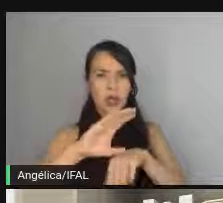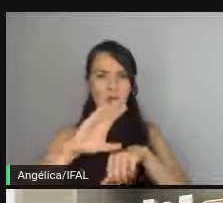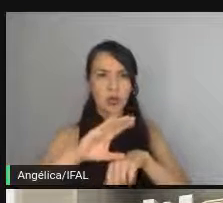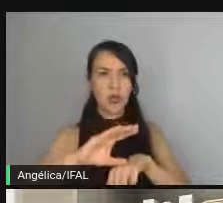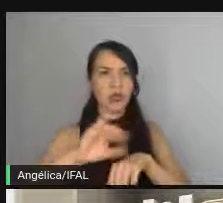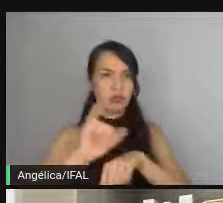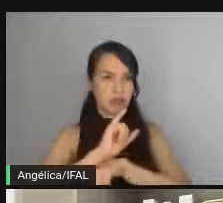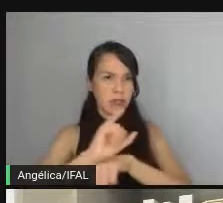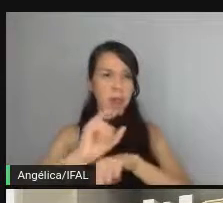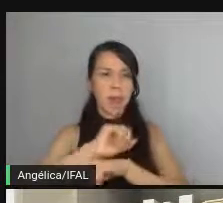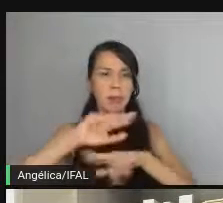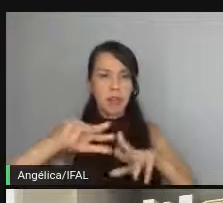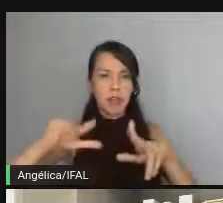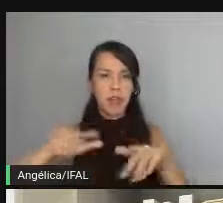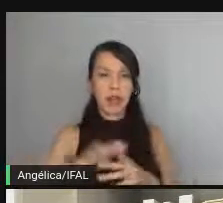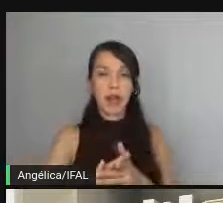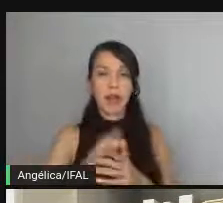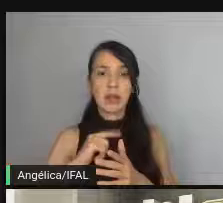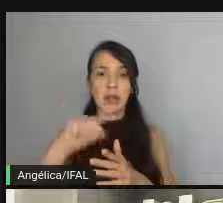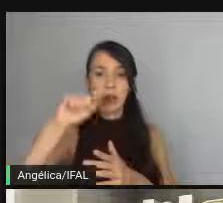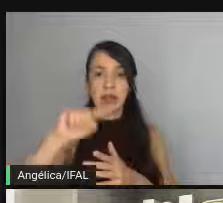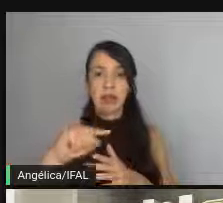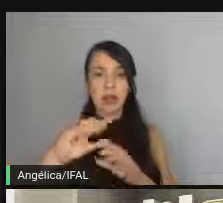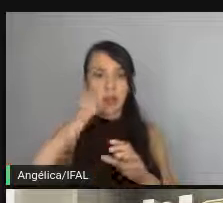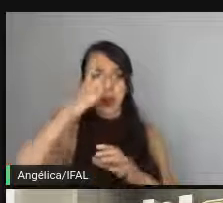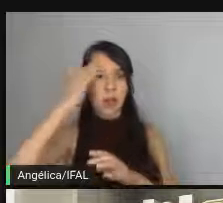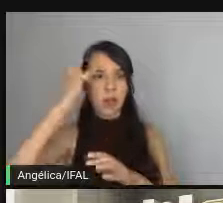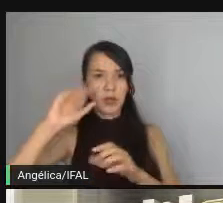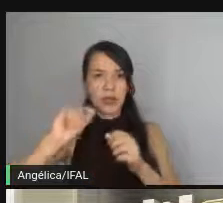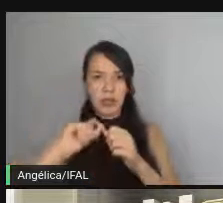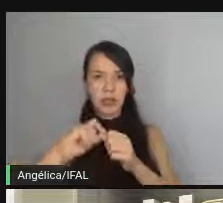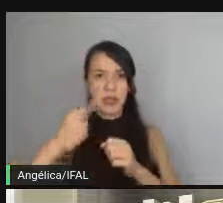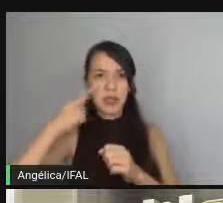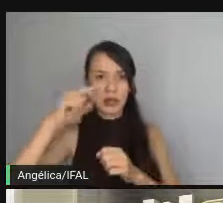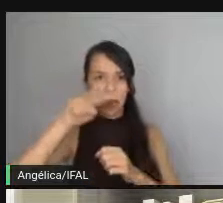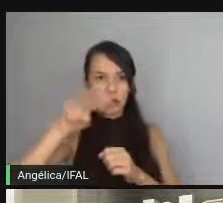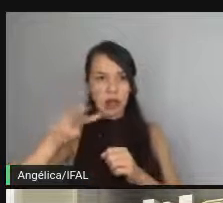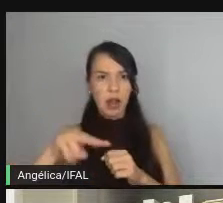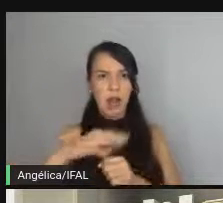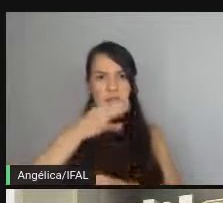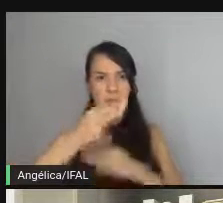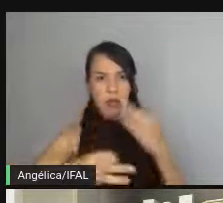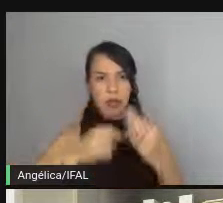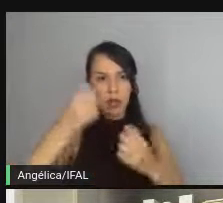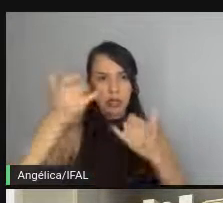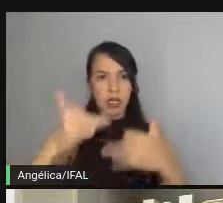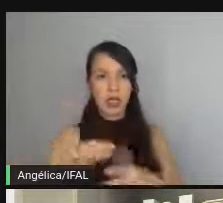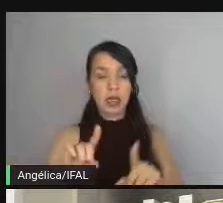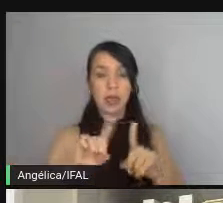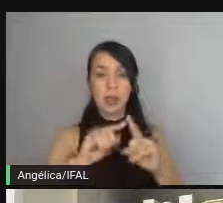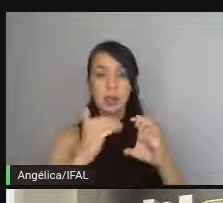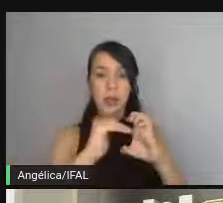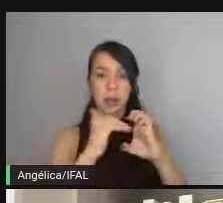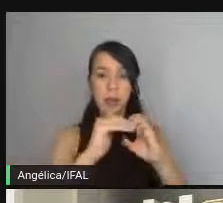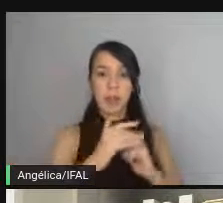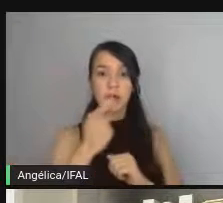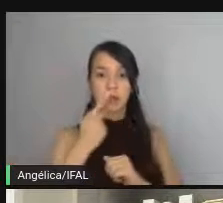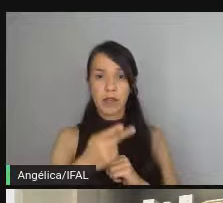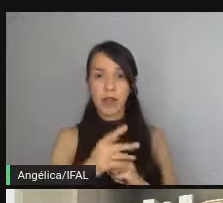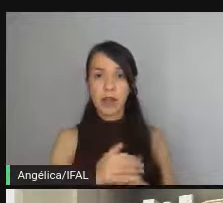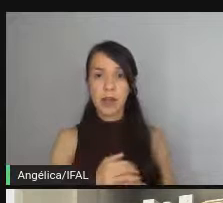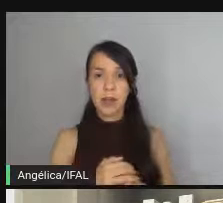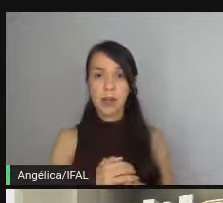didática então aqui tem alguma galera que fez vocês podem ler depois algum depoimento o e-mail como eu comentei né